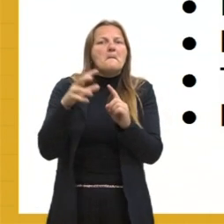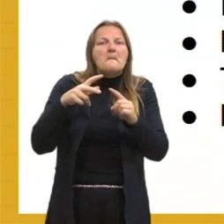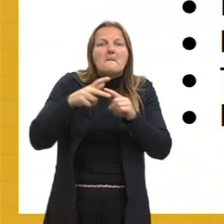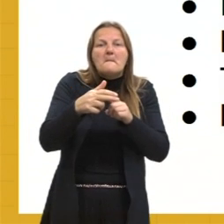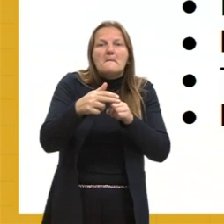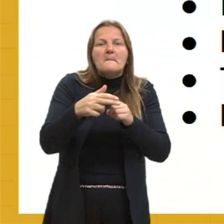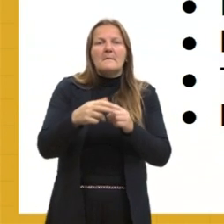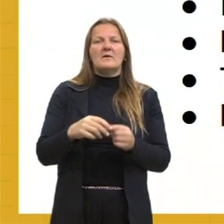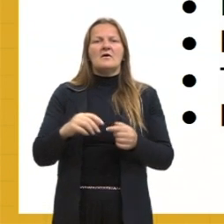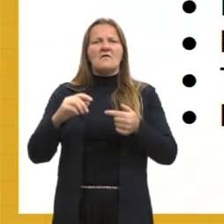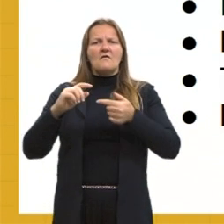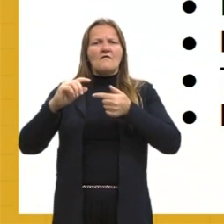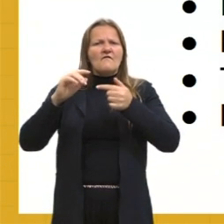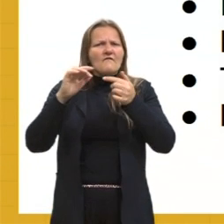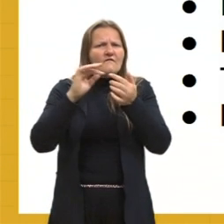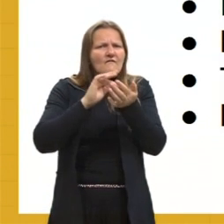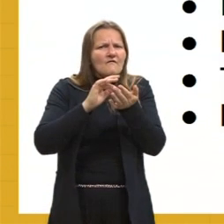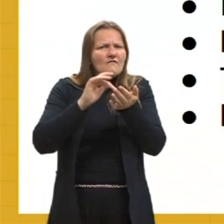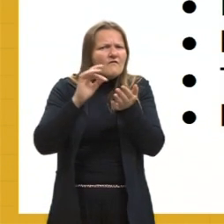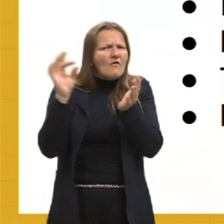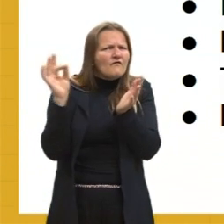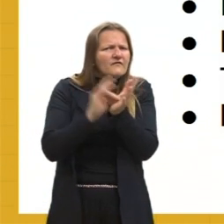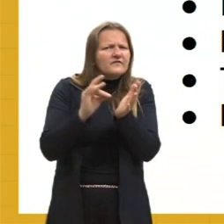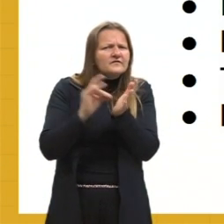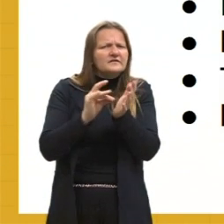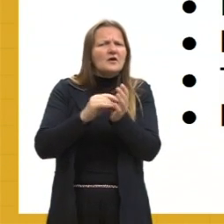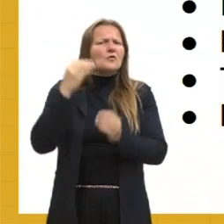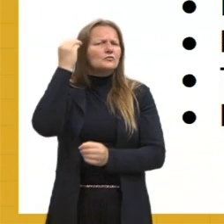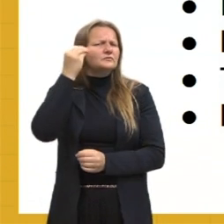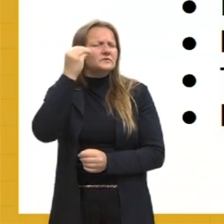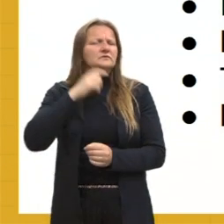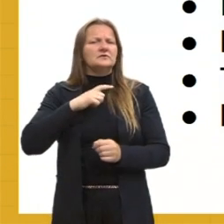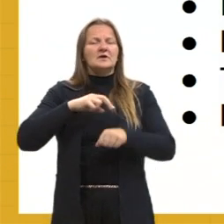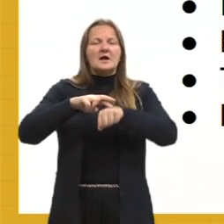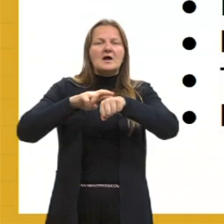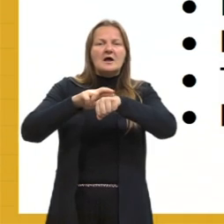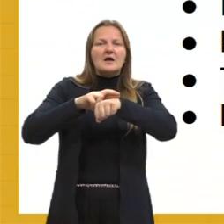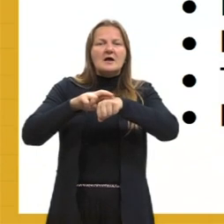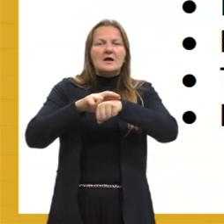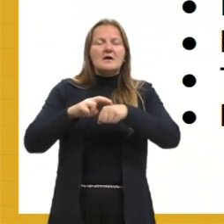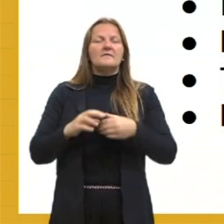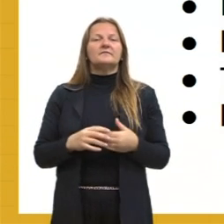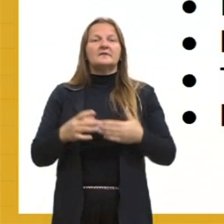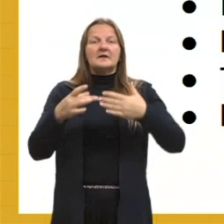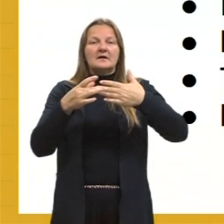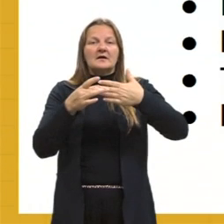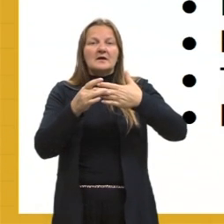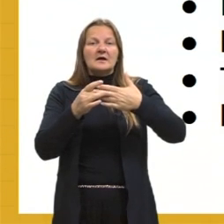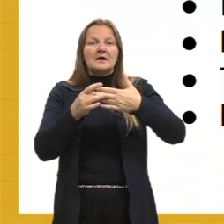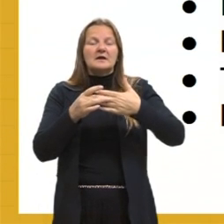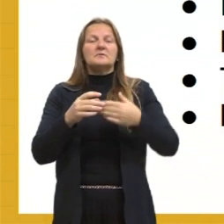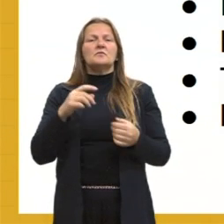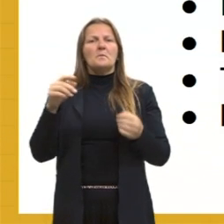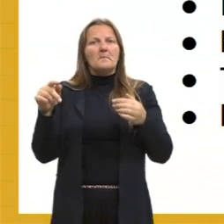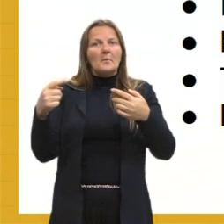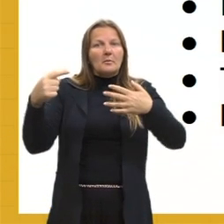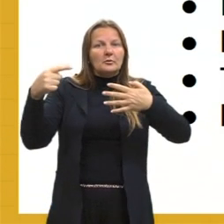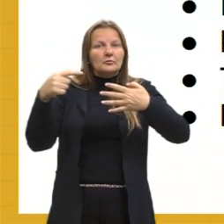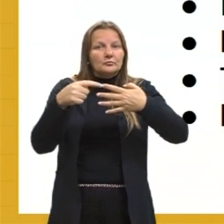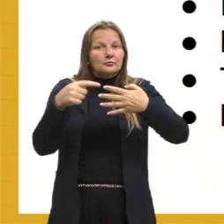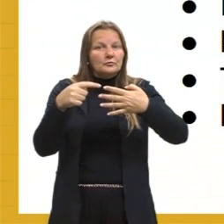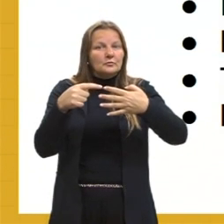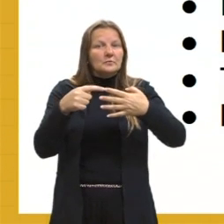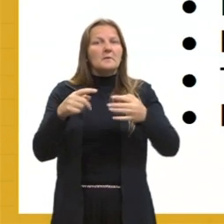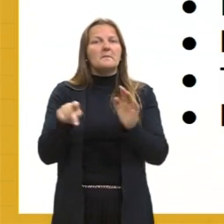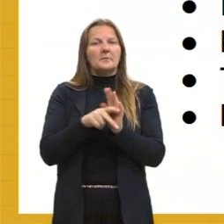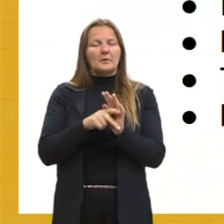experimentações artísticas, Ficção experimental, o realismo fantástico, então, os contos fantásticos, retorno à